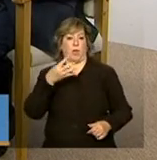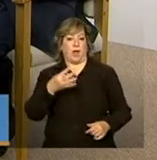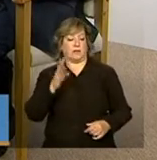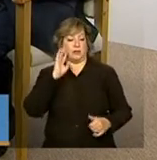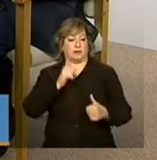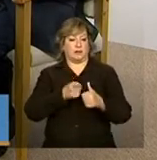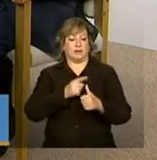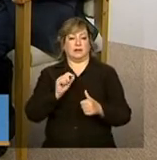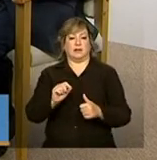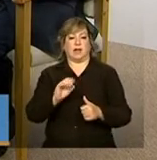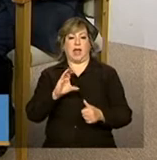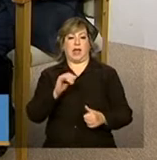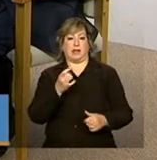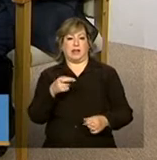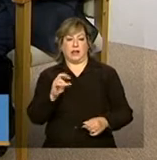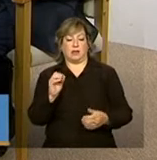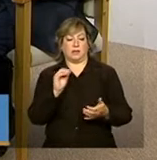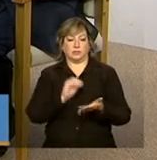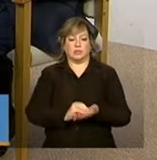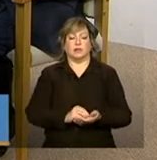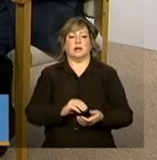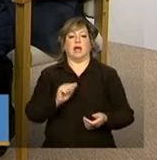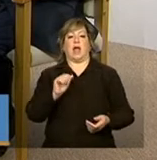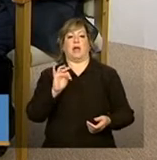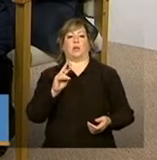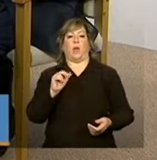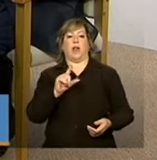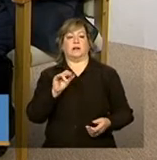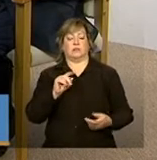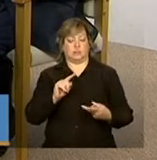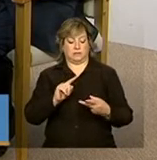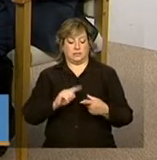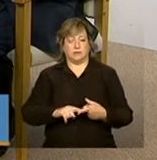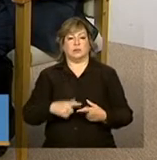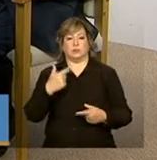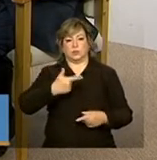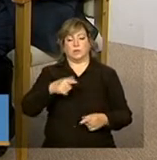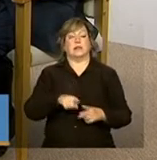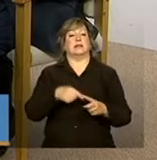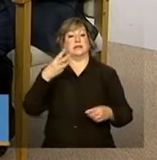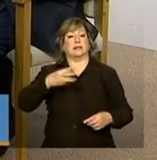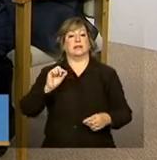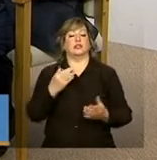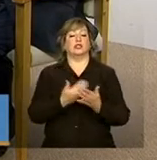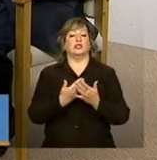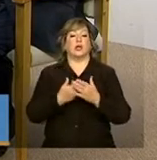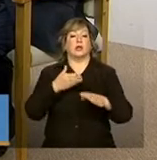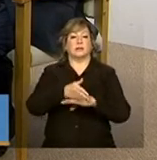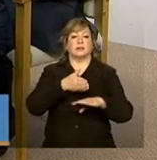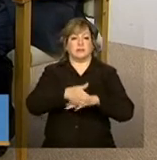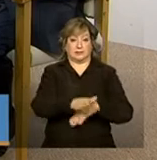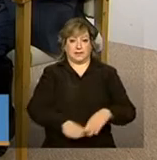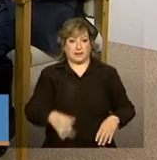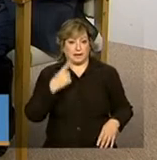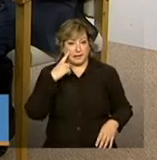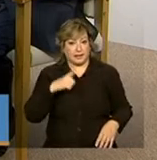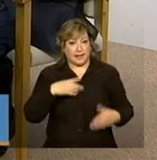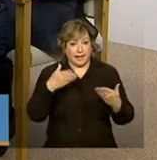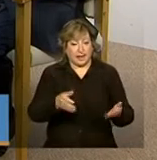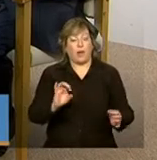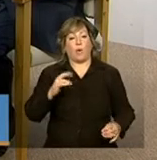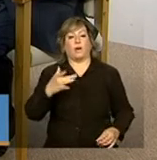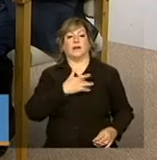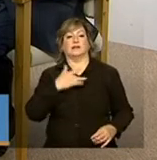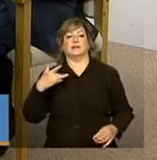a cobertura do cadastro, a atualização dos cadastros, a frequência escolar e a agenda de saúde. E, além disso, nós verificamos como